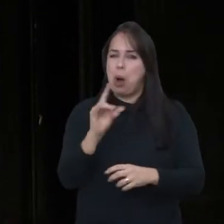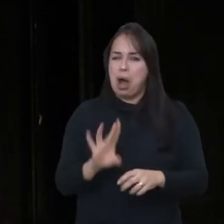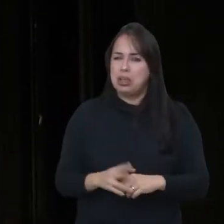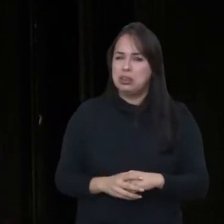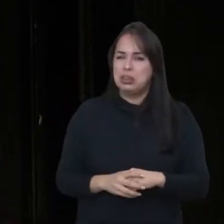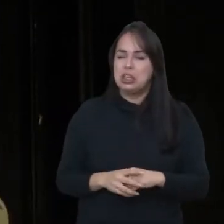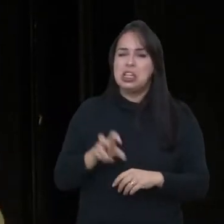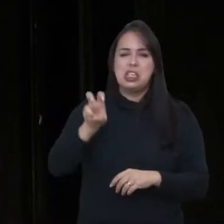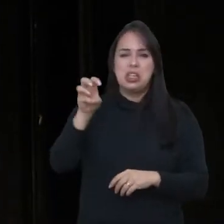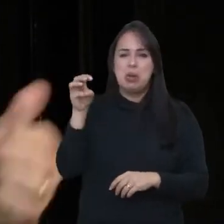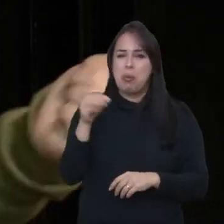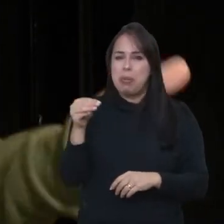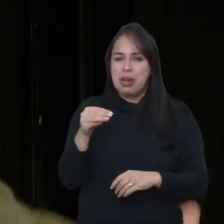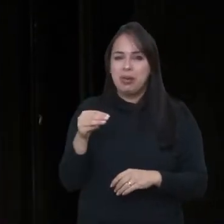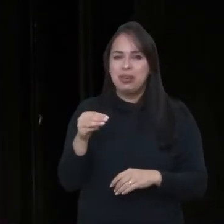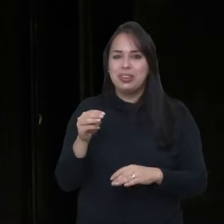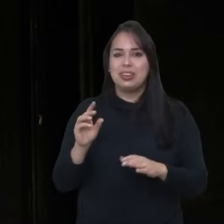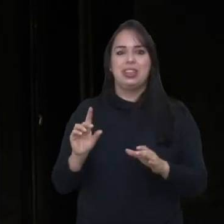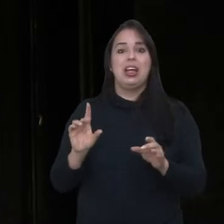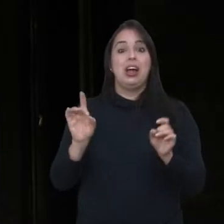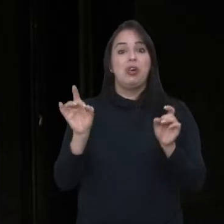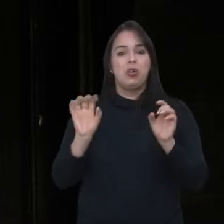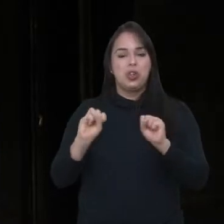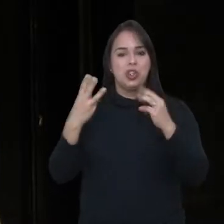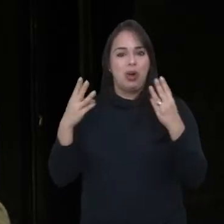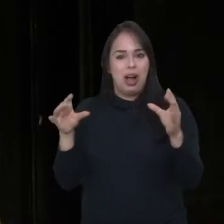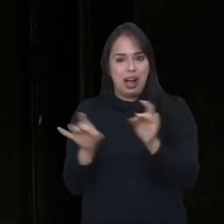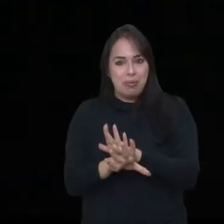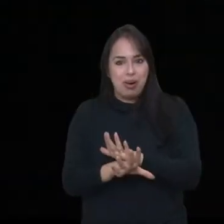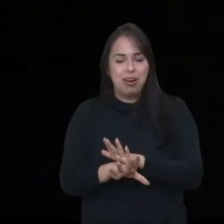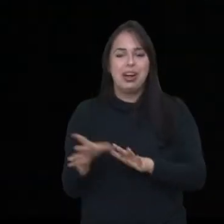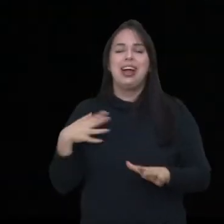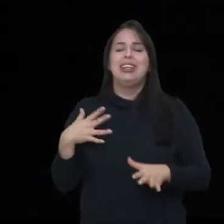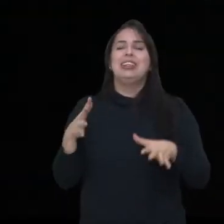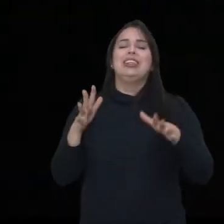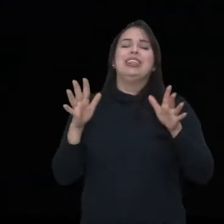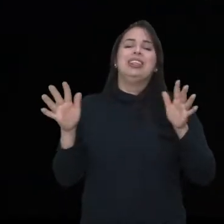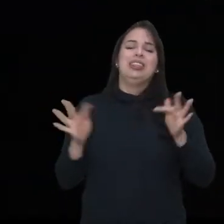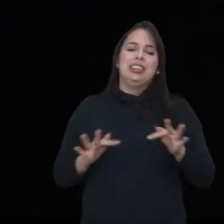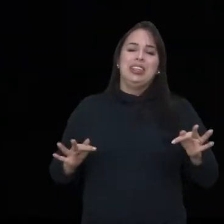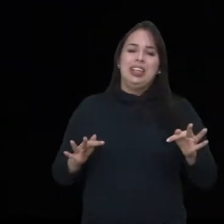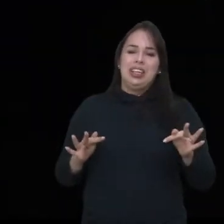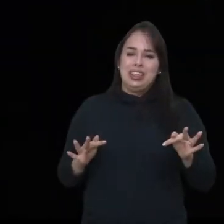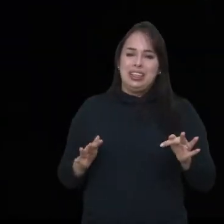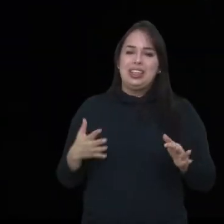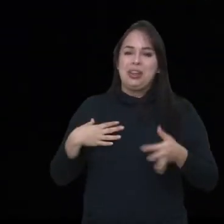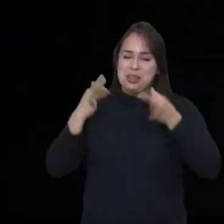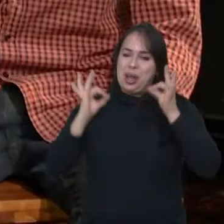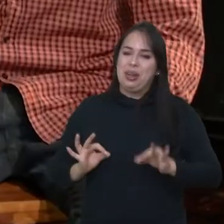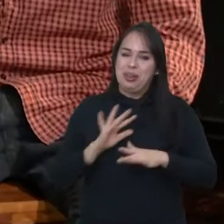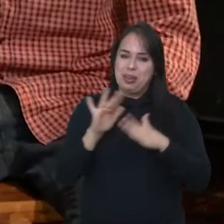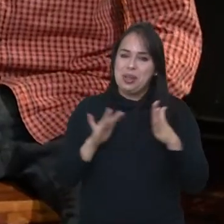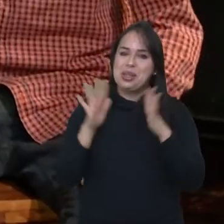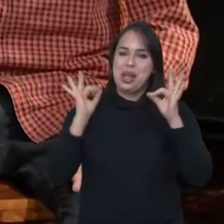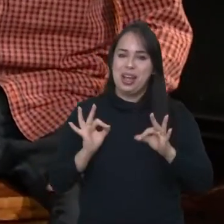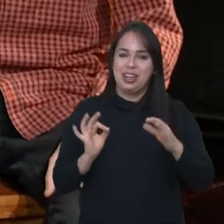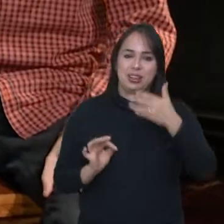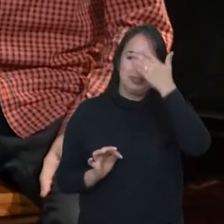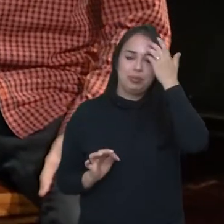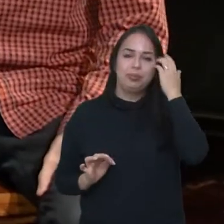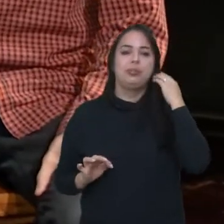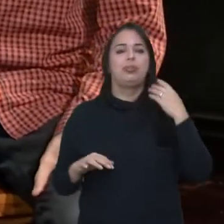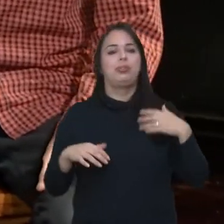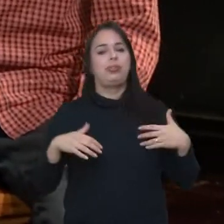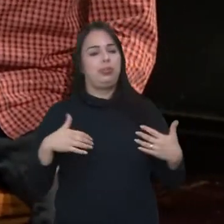e vim embora, mas sim, vim infeliz, foi o que eu ouvi tu falando, na hora que você termina, que dá certo, você fala assim, nossa, deu certo. É, aham, né, tipo,